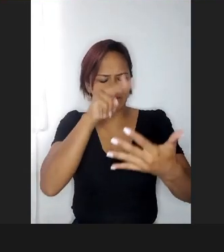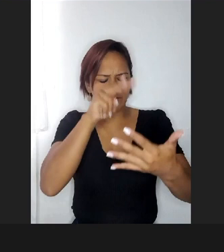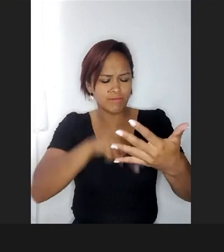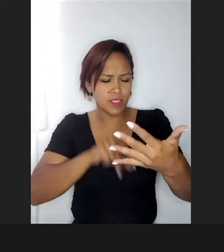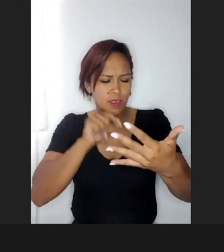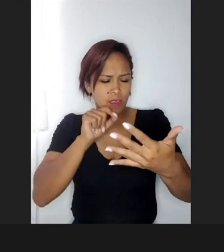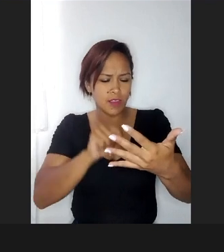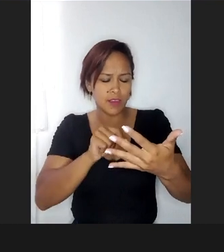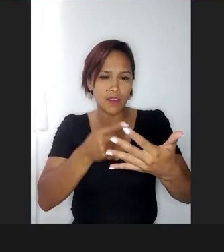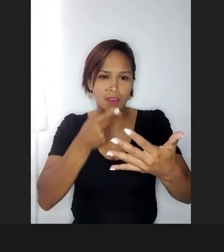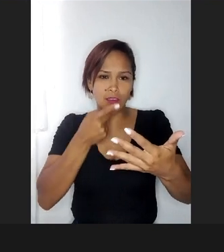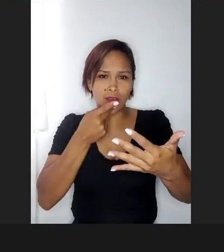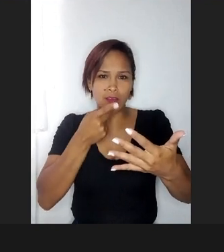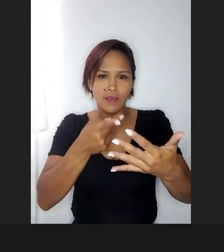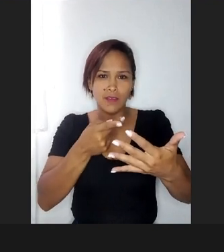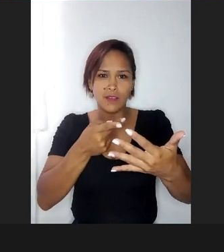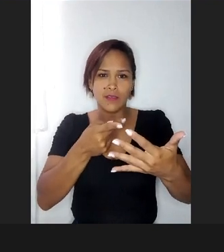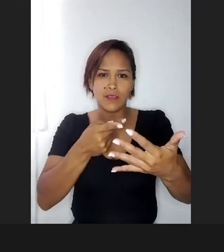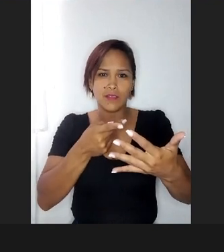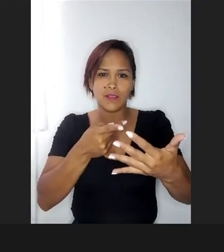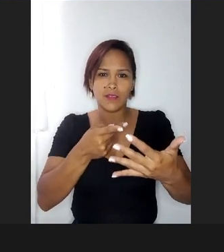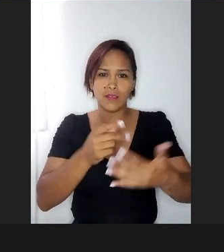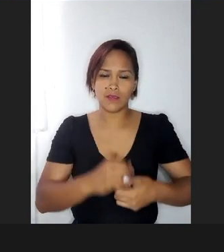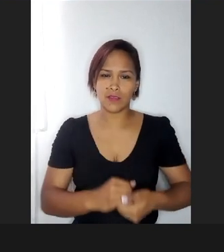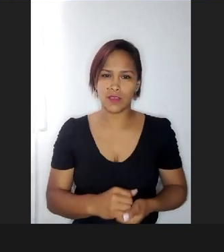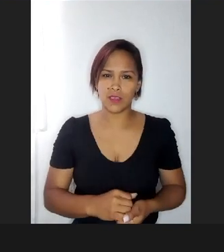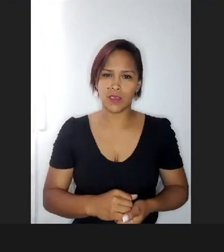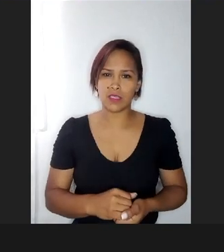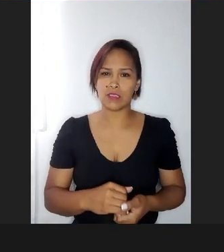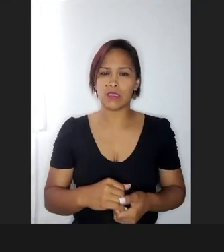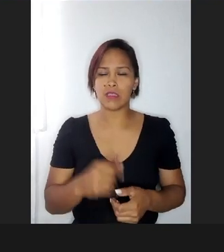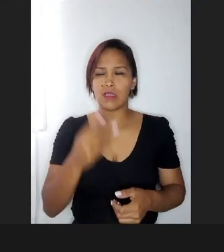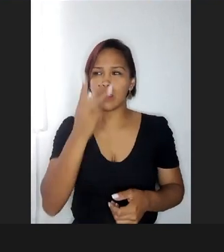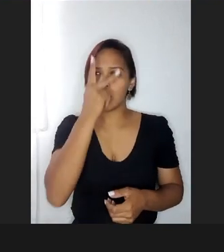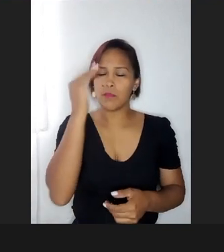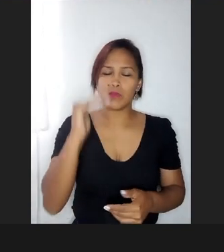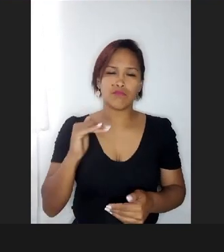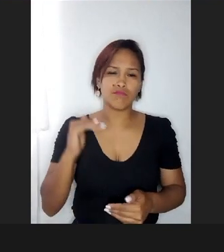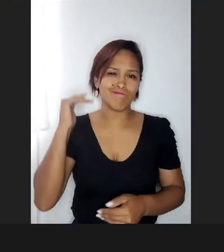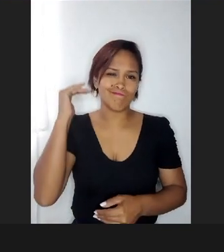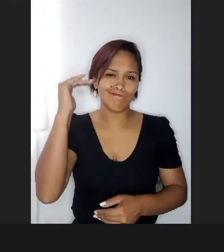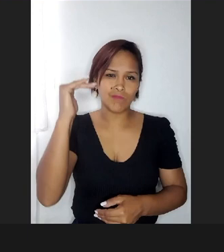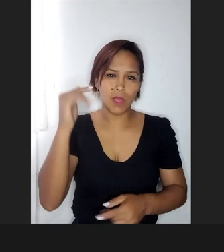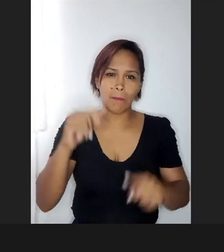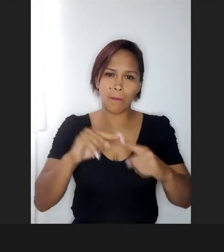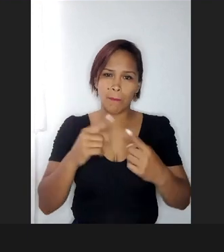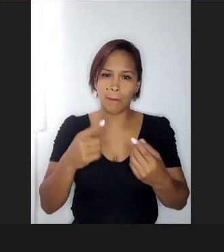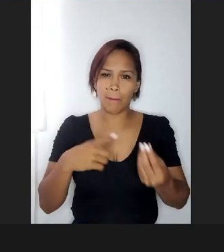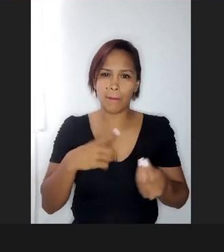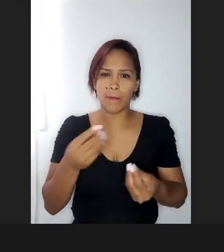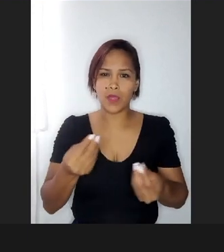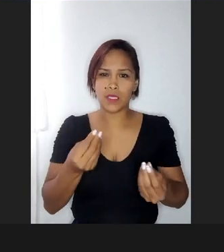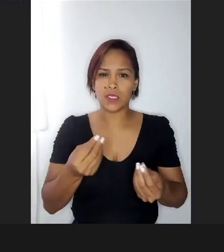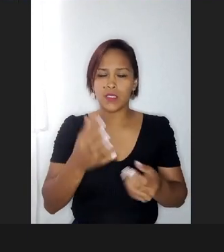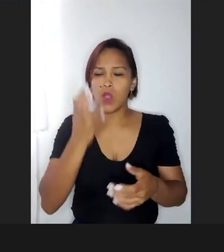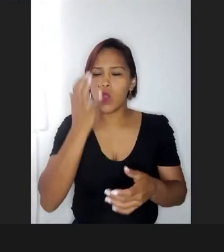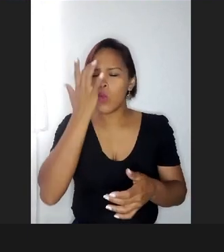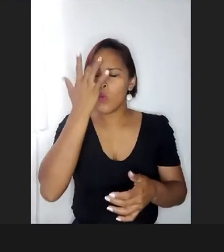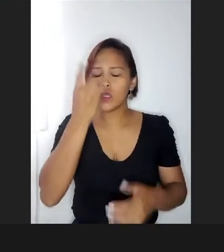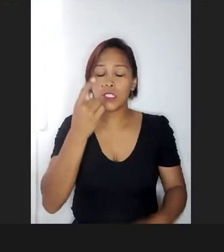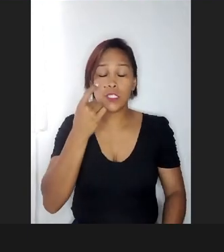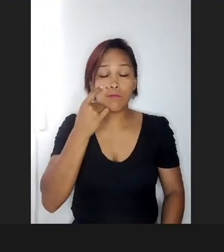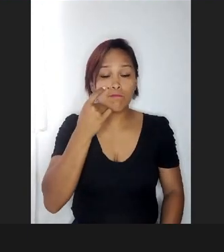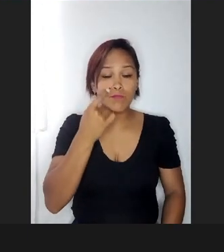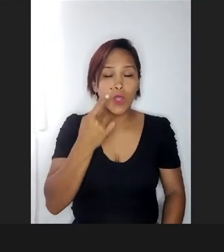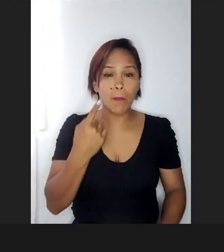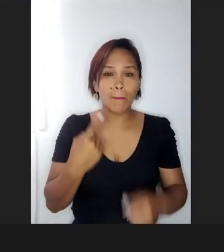que fala da questão da pessoa adulta, assim, mas, assim, eu achei muito interessante, porque ele, ele